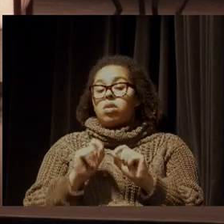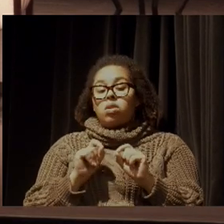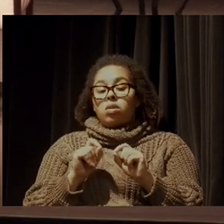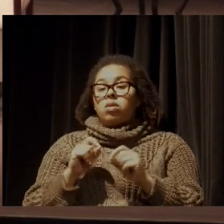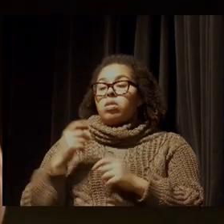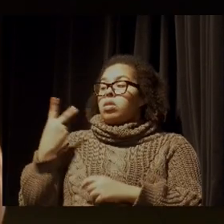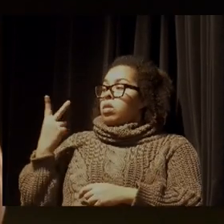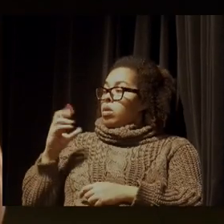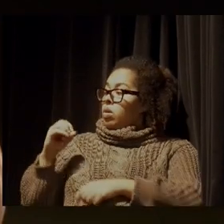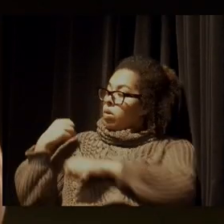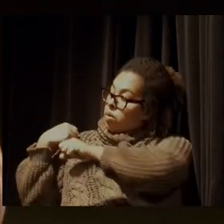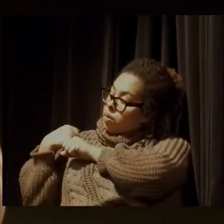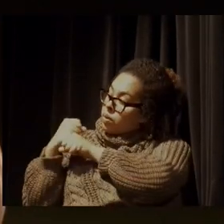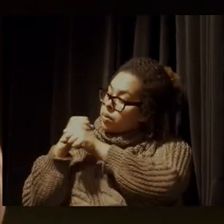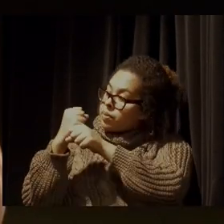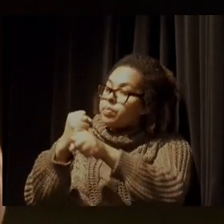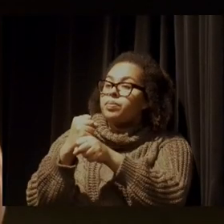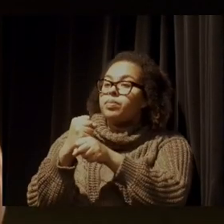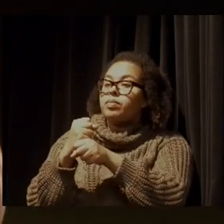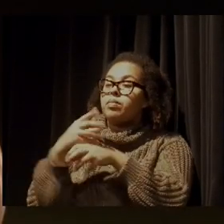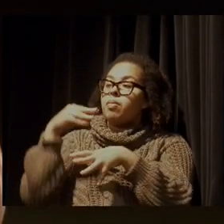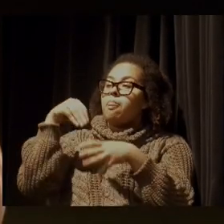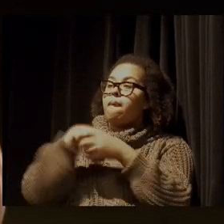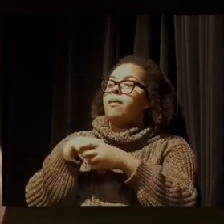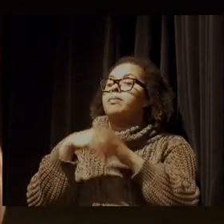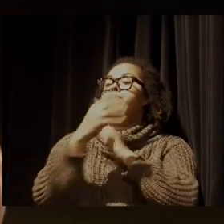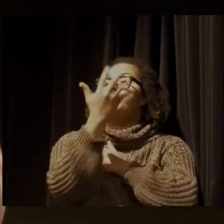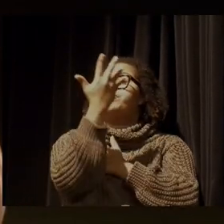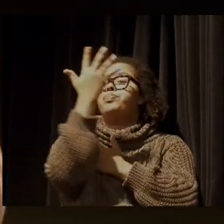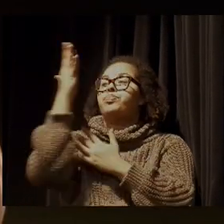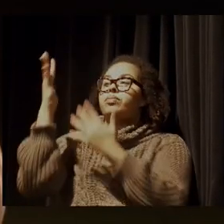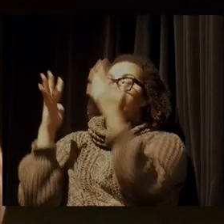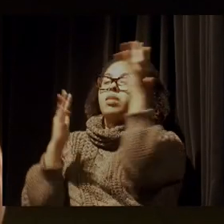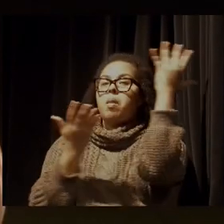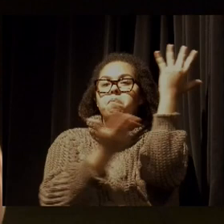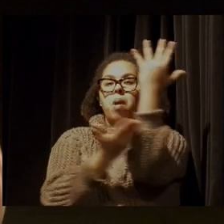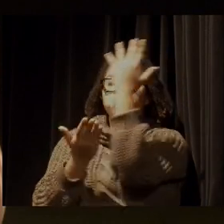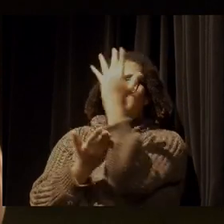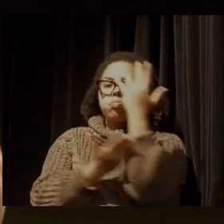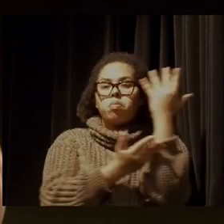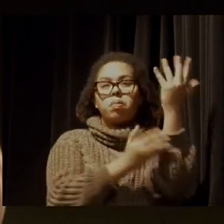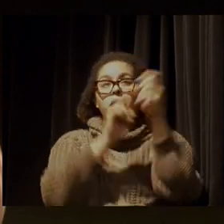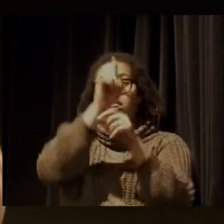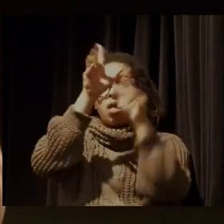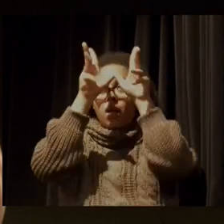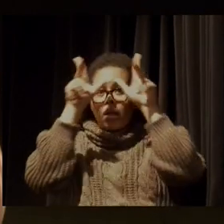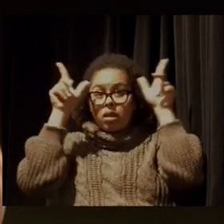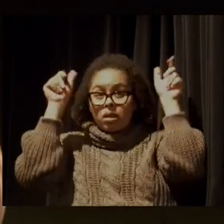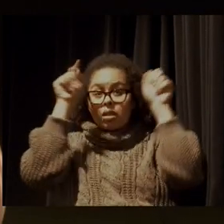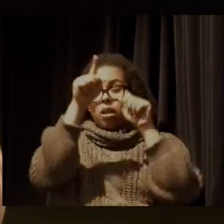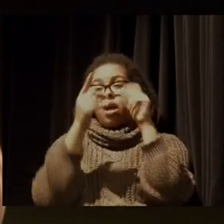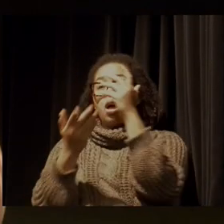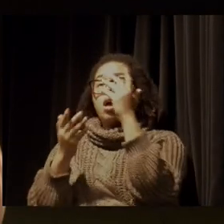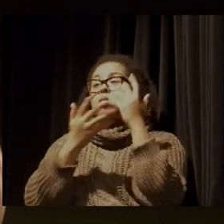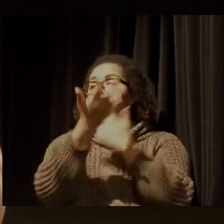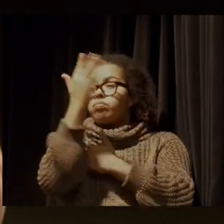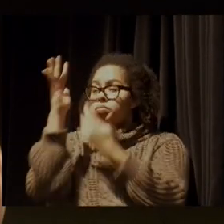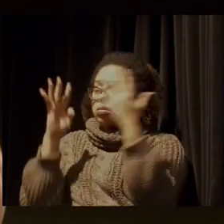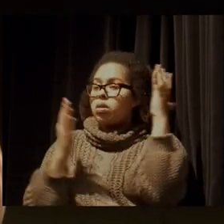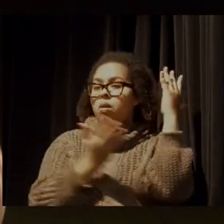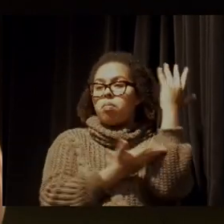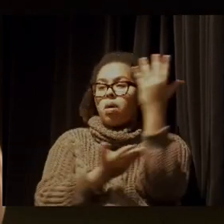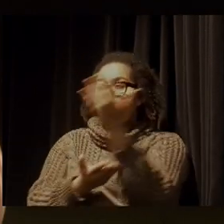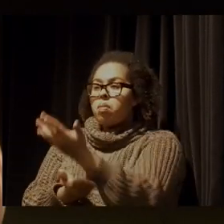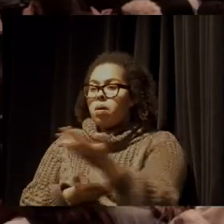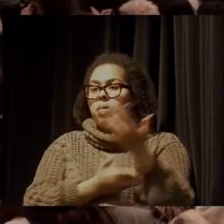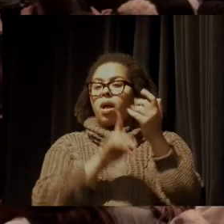20 anos no desmatamento da Amazônia é que hoje quem promove o desmatamento na Amazônia é o